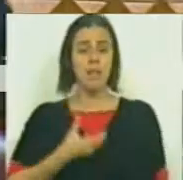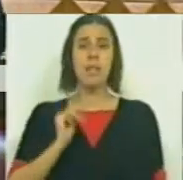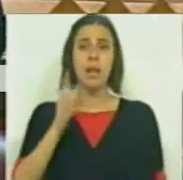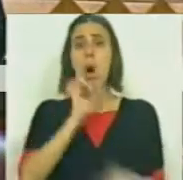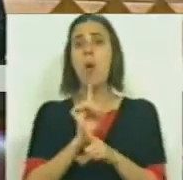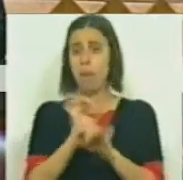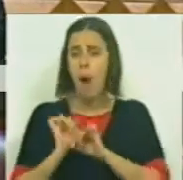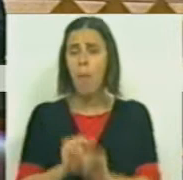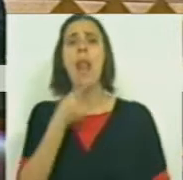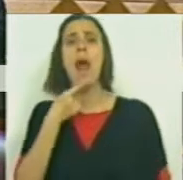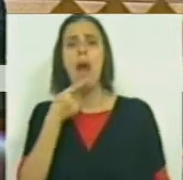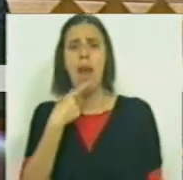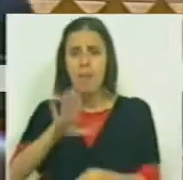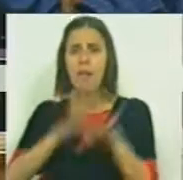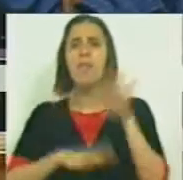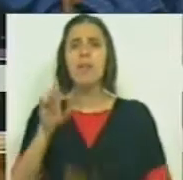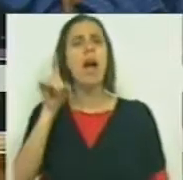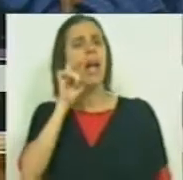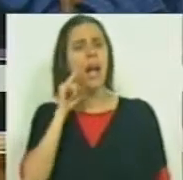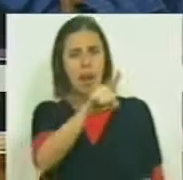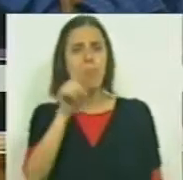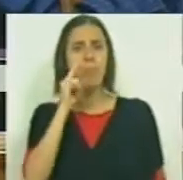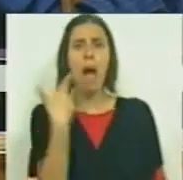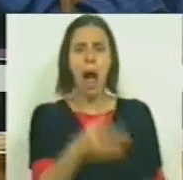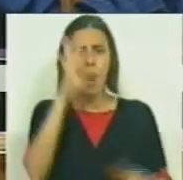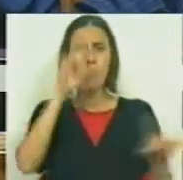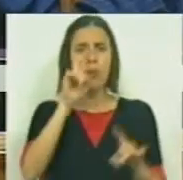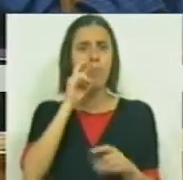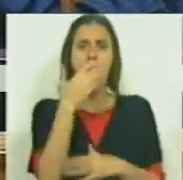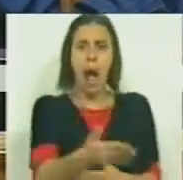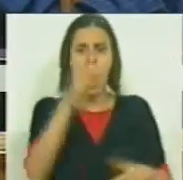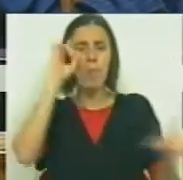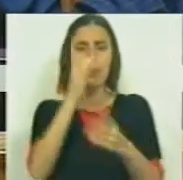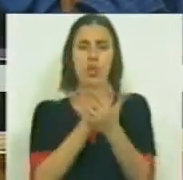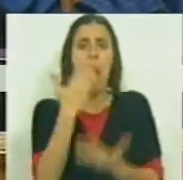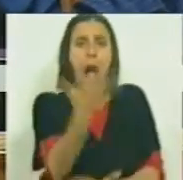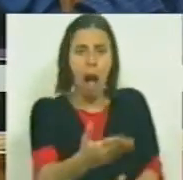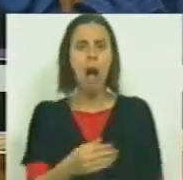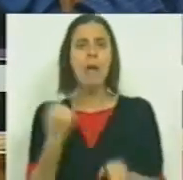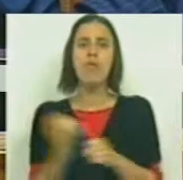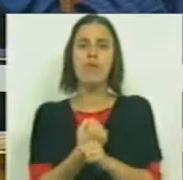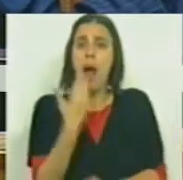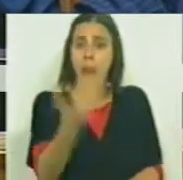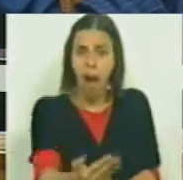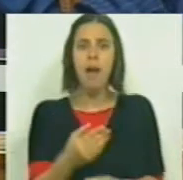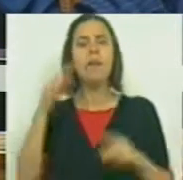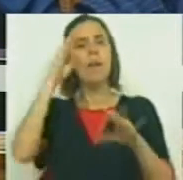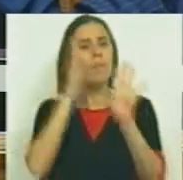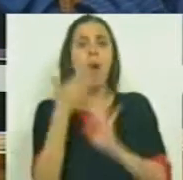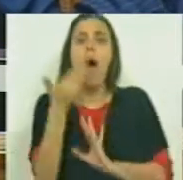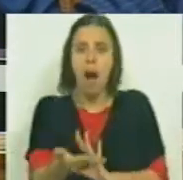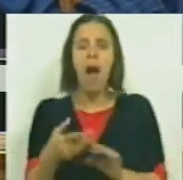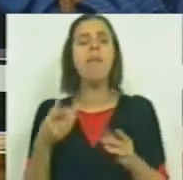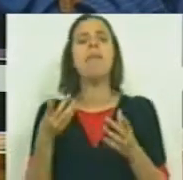CDS, quando estava na oposição, dizia que ia fazer. Garantam que há estabilidade do corpo docente, que há professores nas escolas, que há funcionários, que há